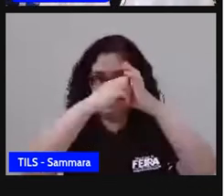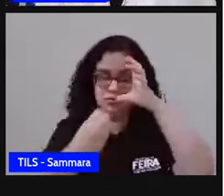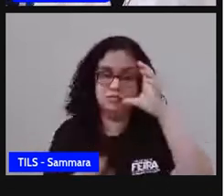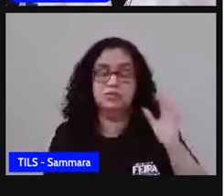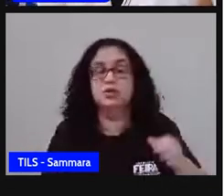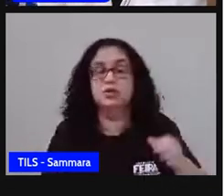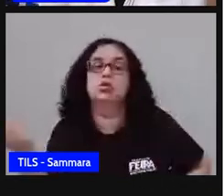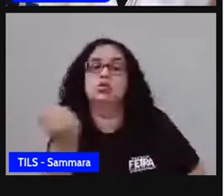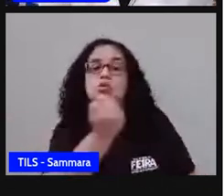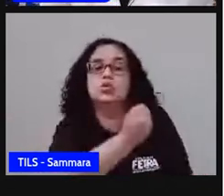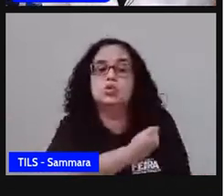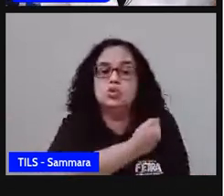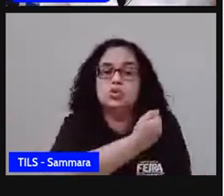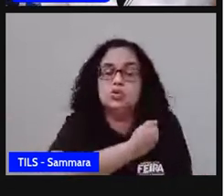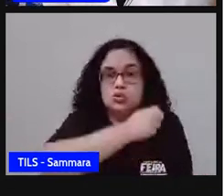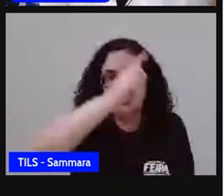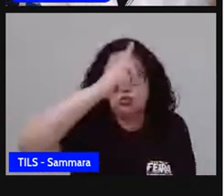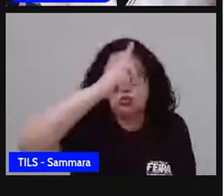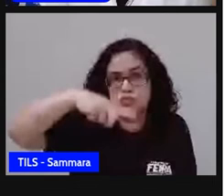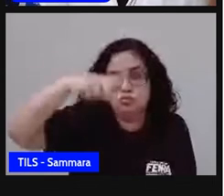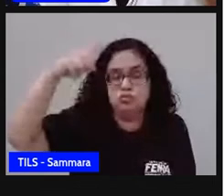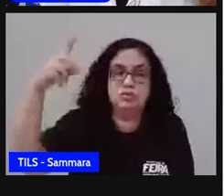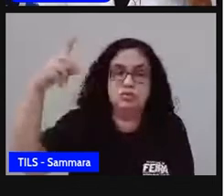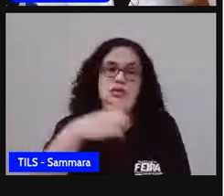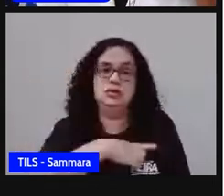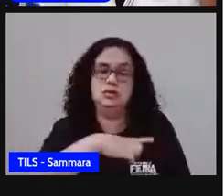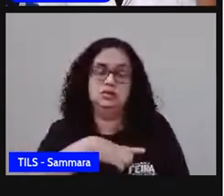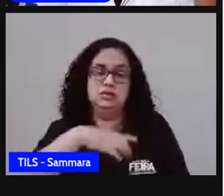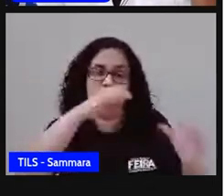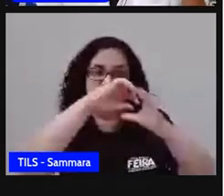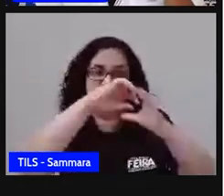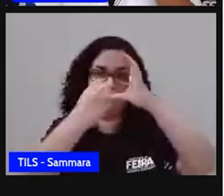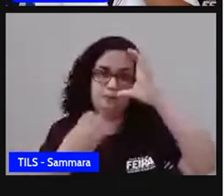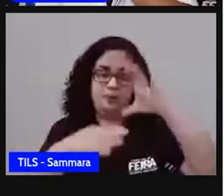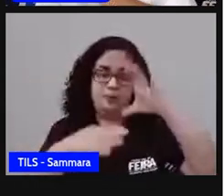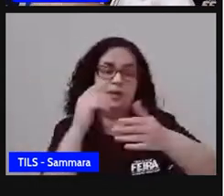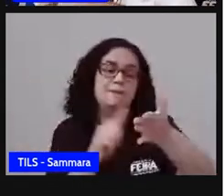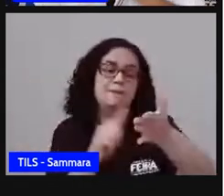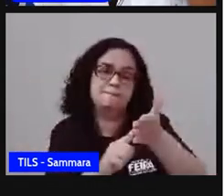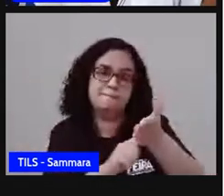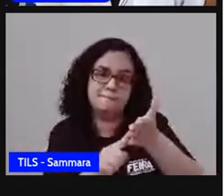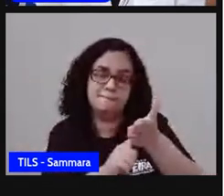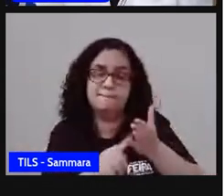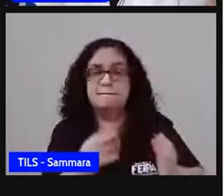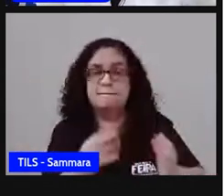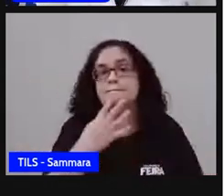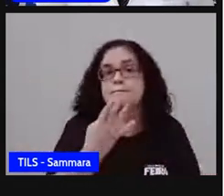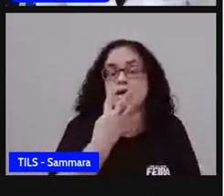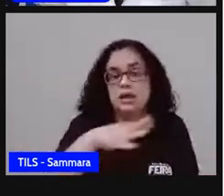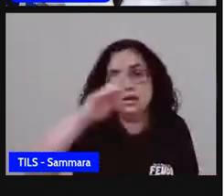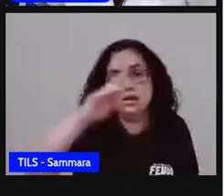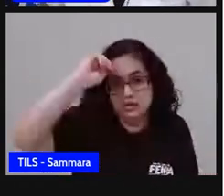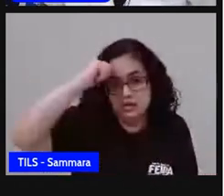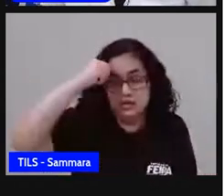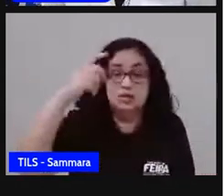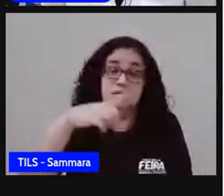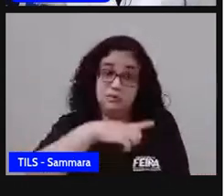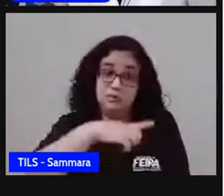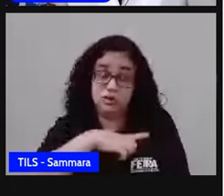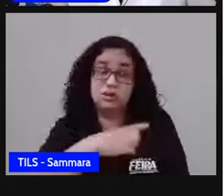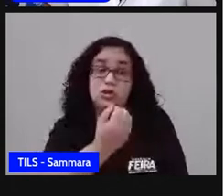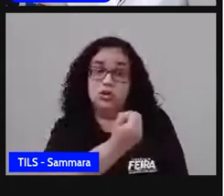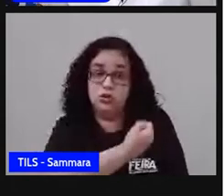e números. Veja que naquele gráfico a gente tinha as características, né? Pele branca, pele negra e tinha também ali a parte de números.